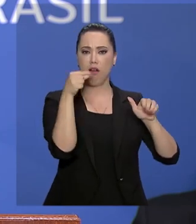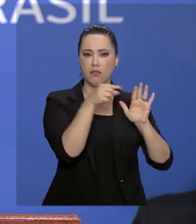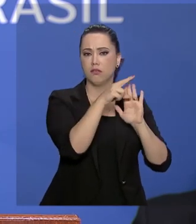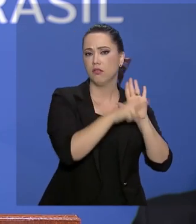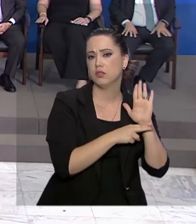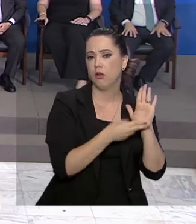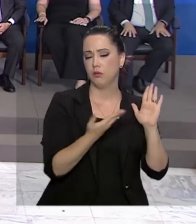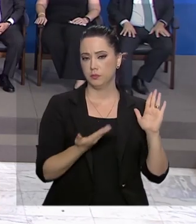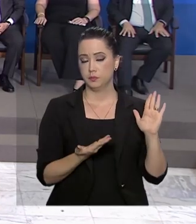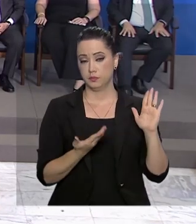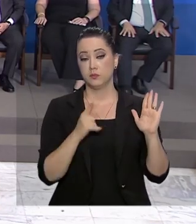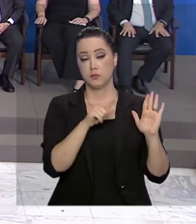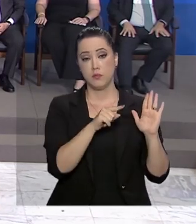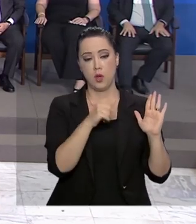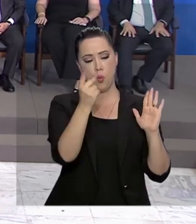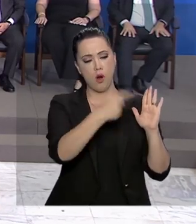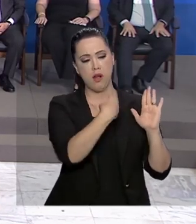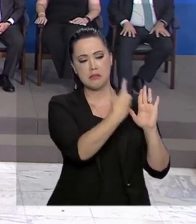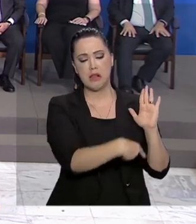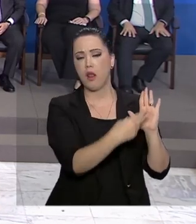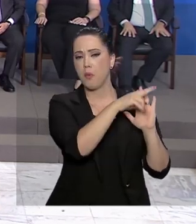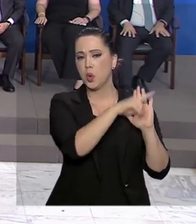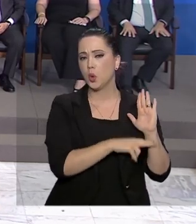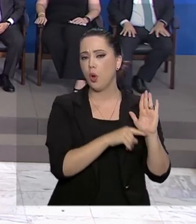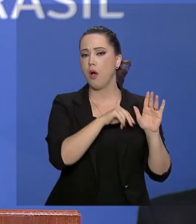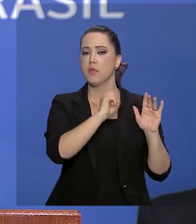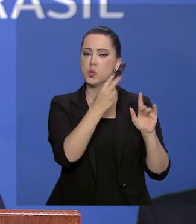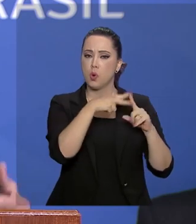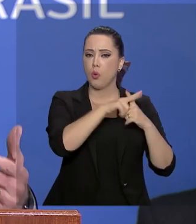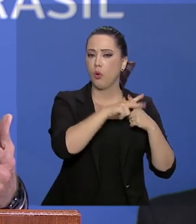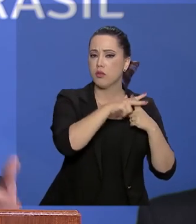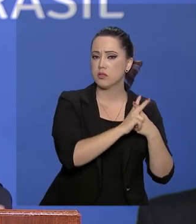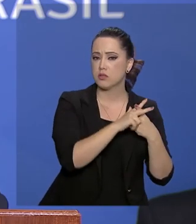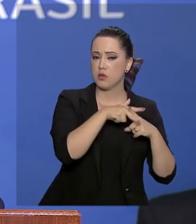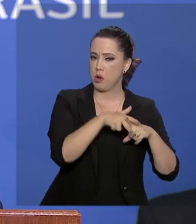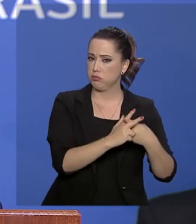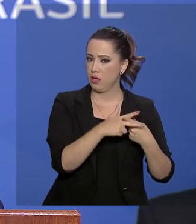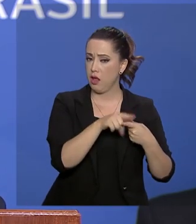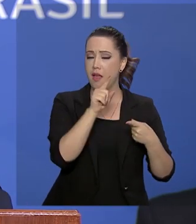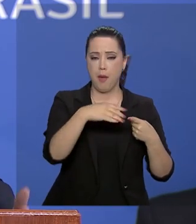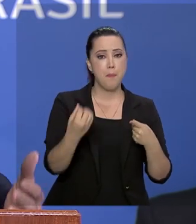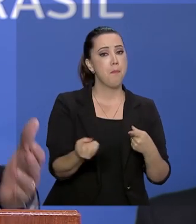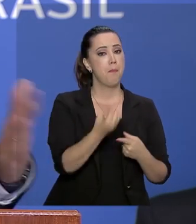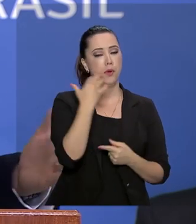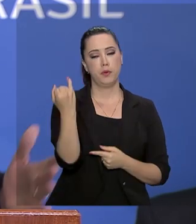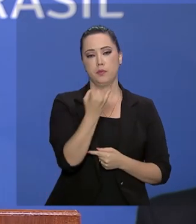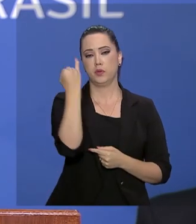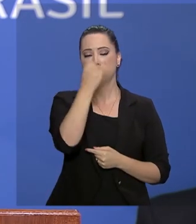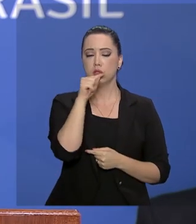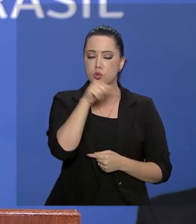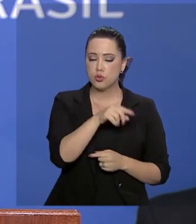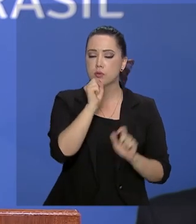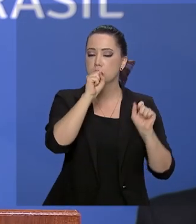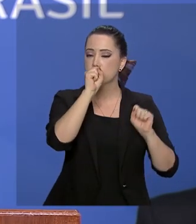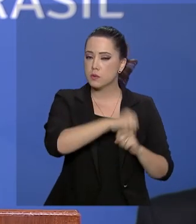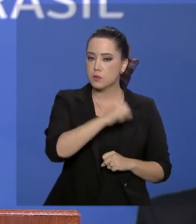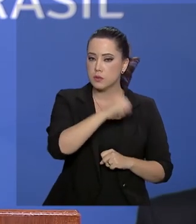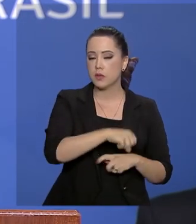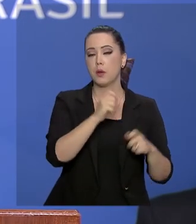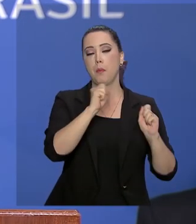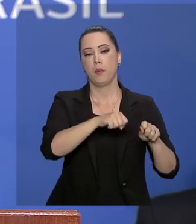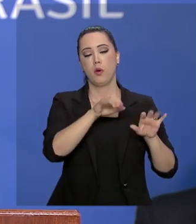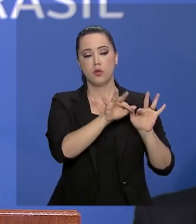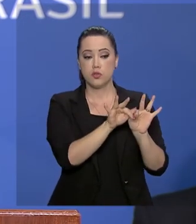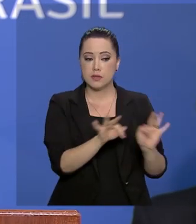daí. A revogação dessas normas, aperfeiçoamento, são muito bem-vindas. E isso, sim, pode